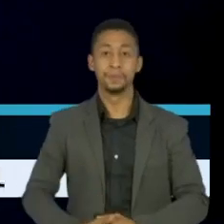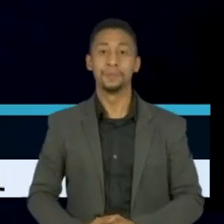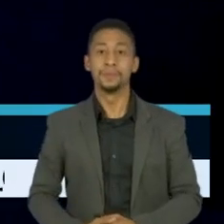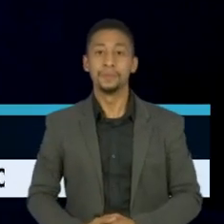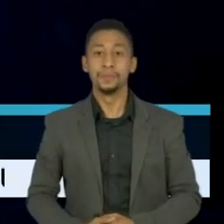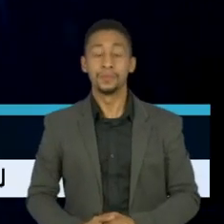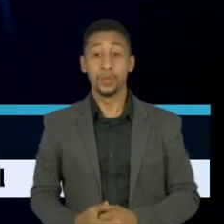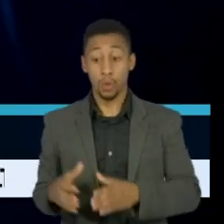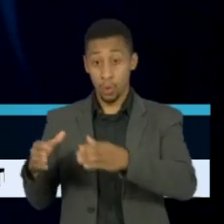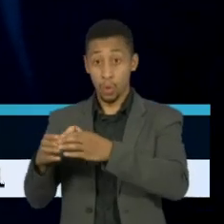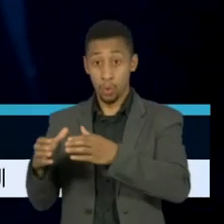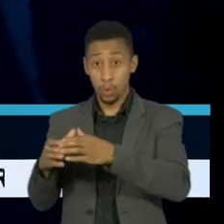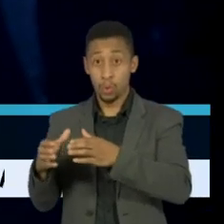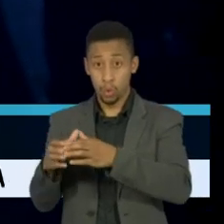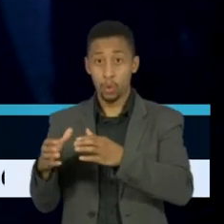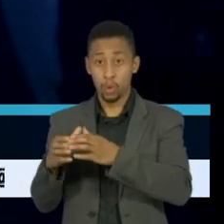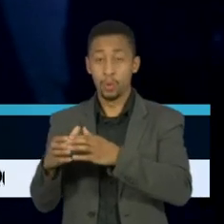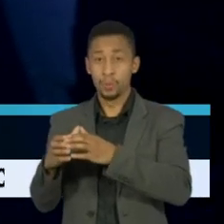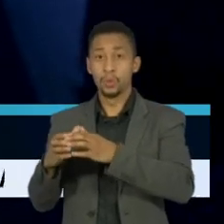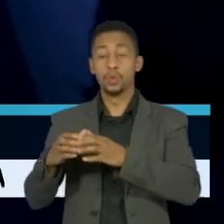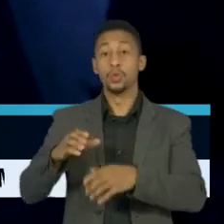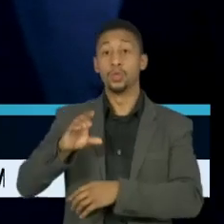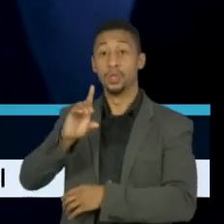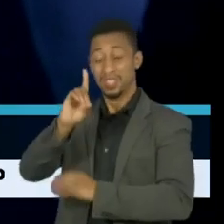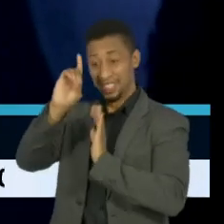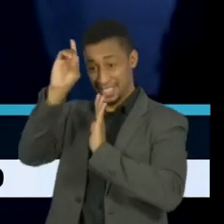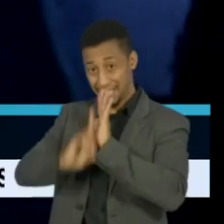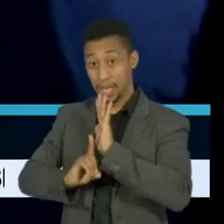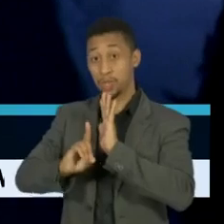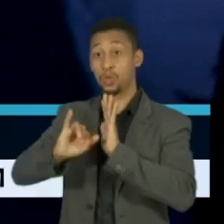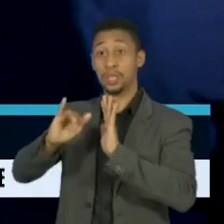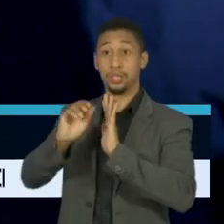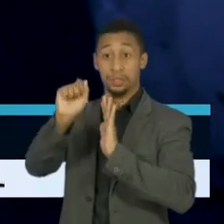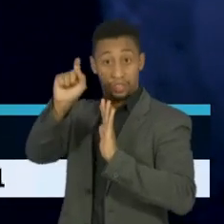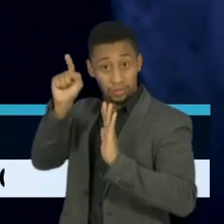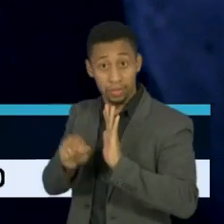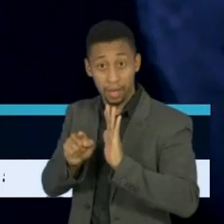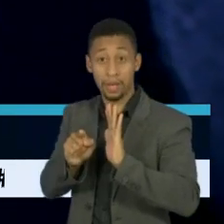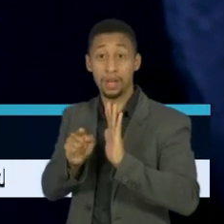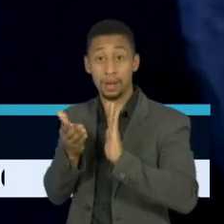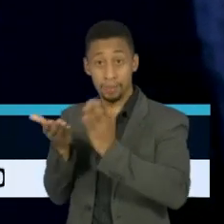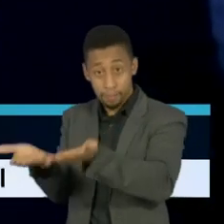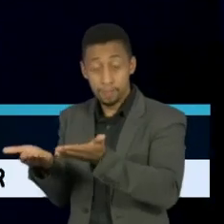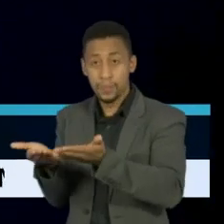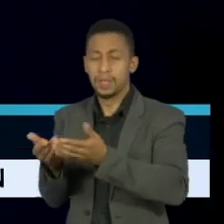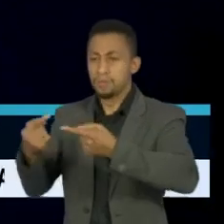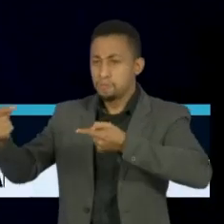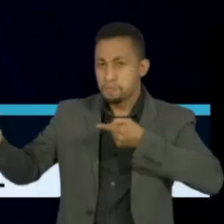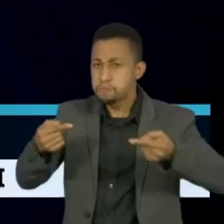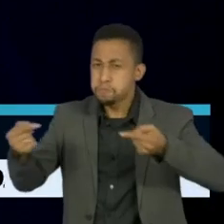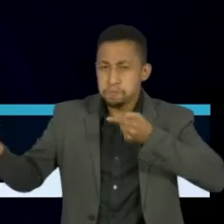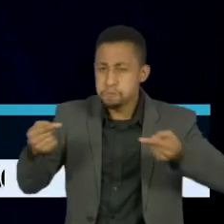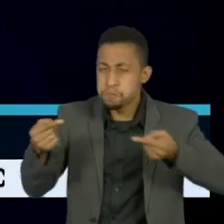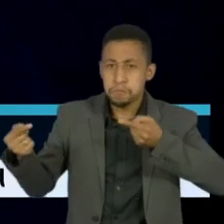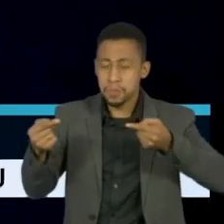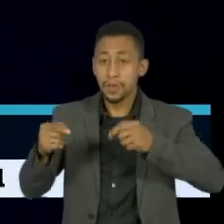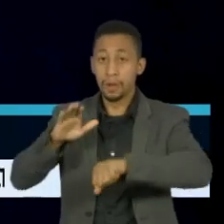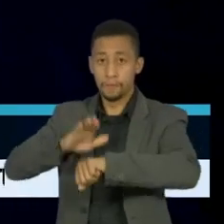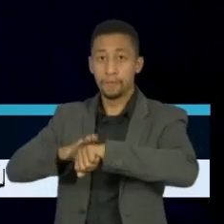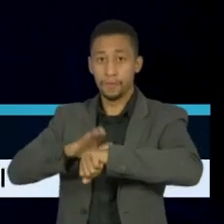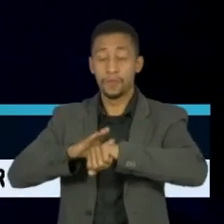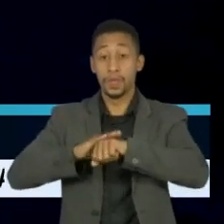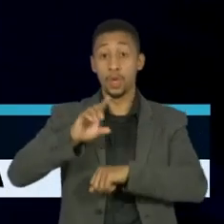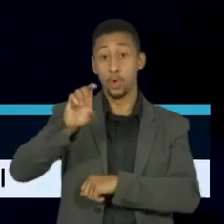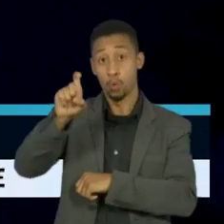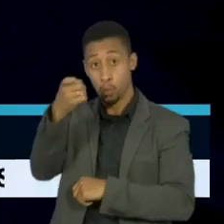O grupo suprapartidário Direitos Já fez nesta tarde uma live para discutir o momento político atual. Estavam presentes o